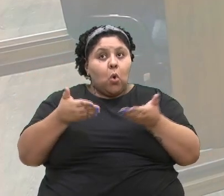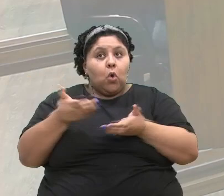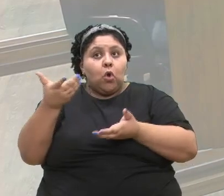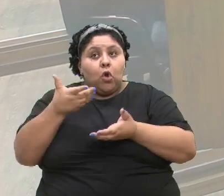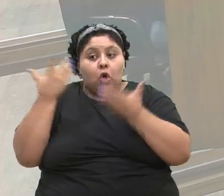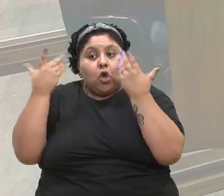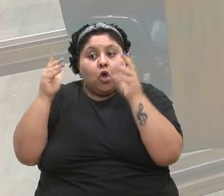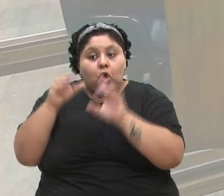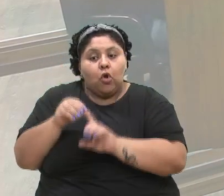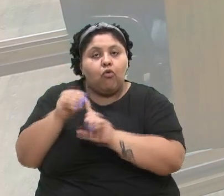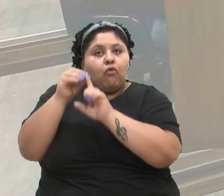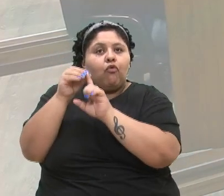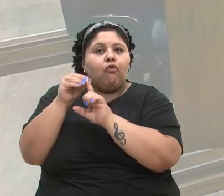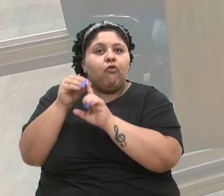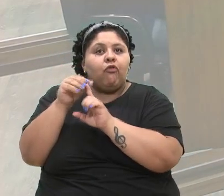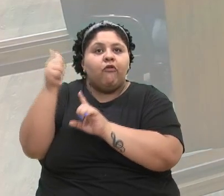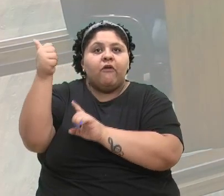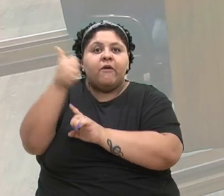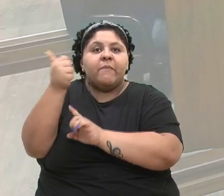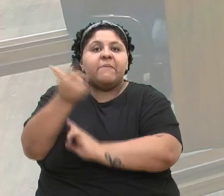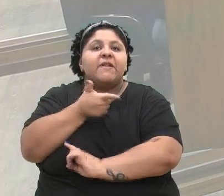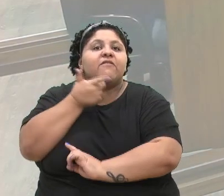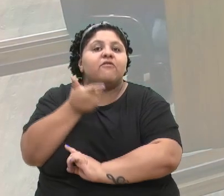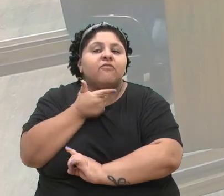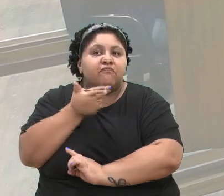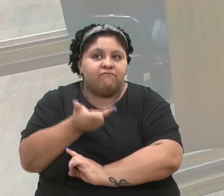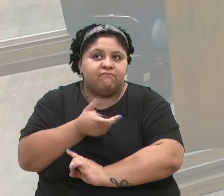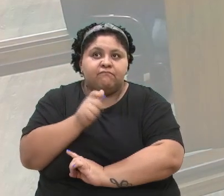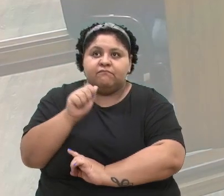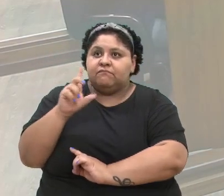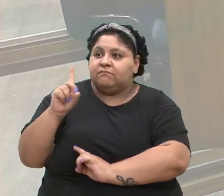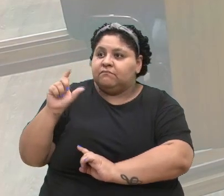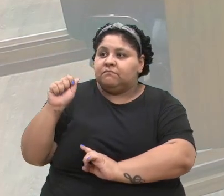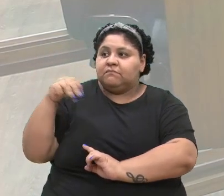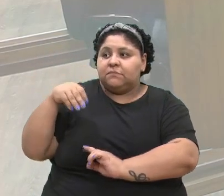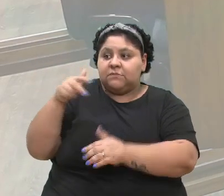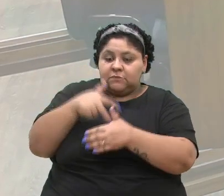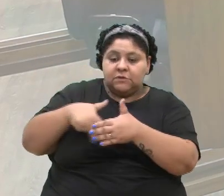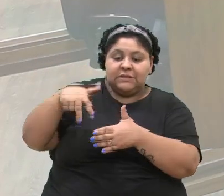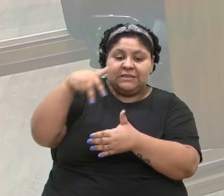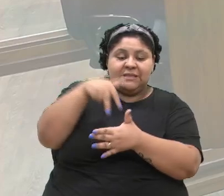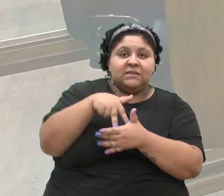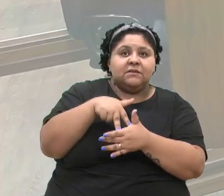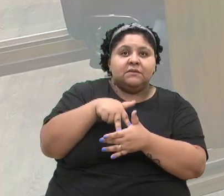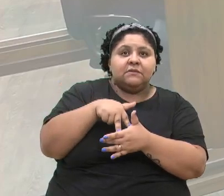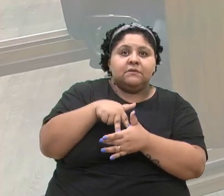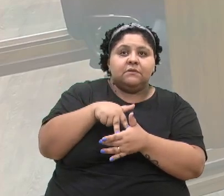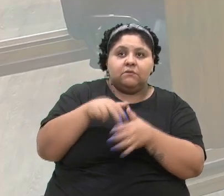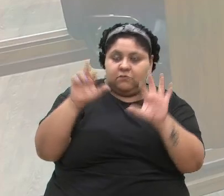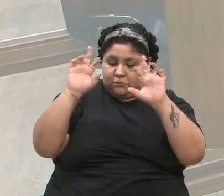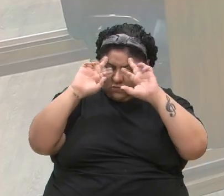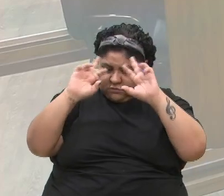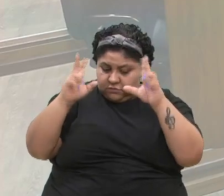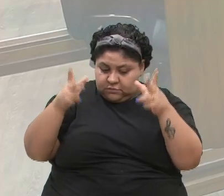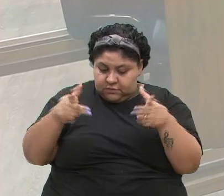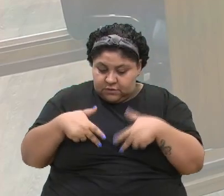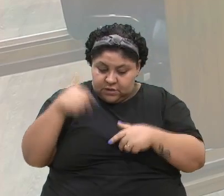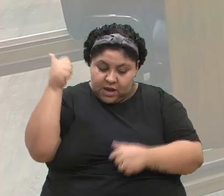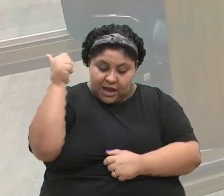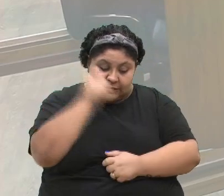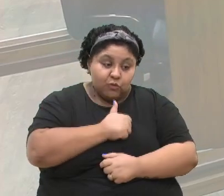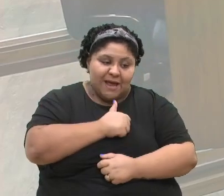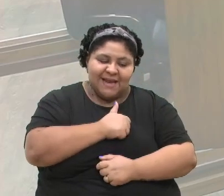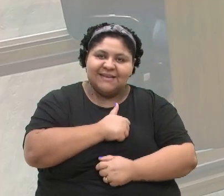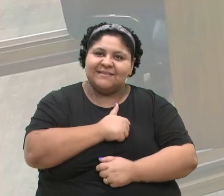principalmente pela primeira fala do senhor nessa tribuna ter sido em reconhecimento às mulheres,